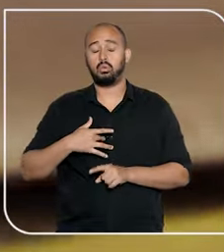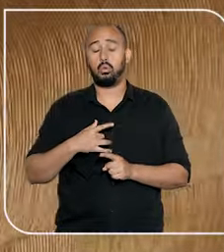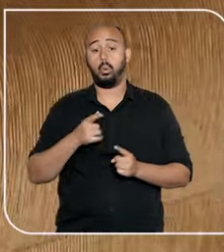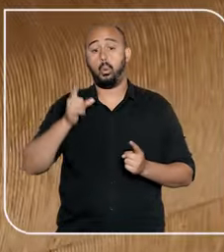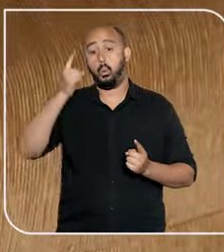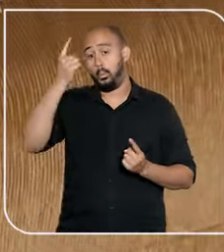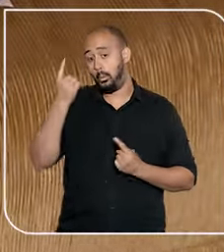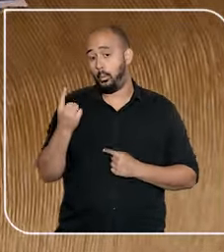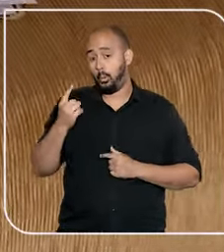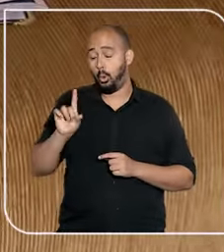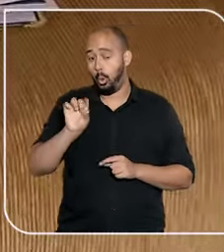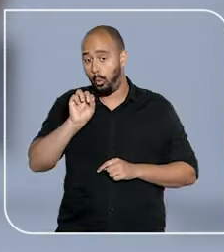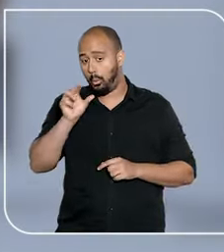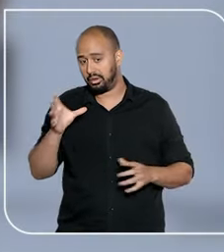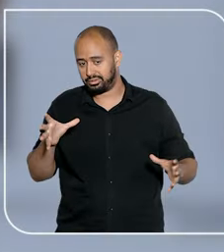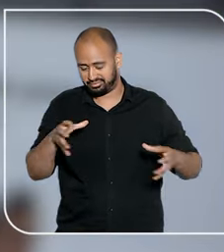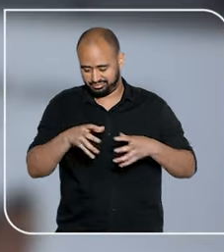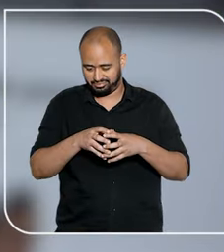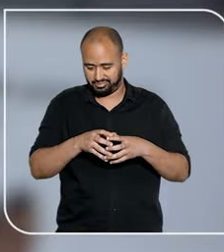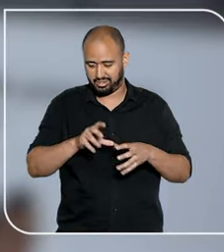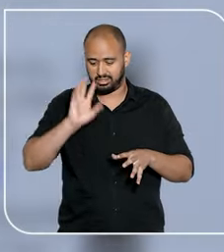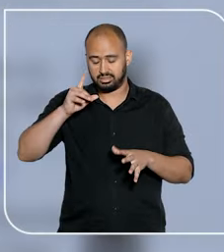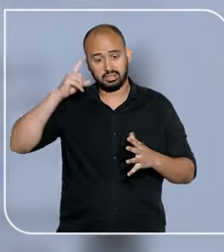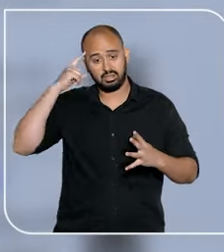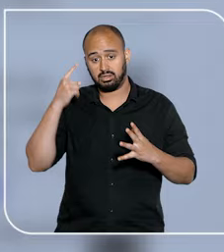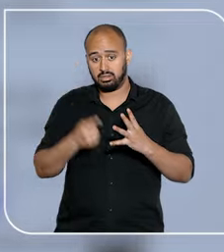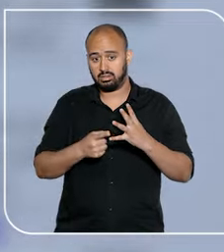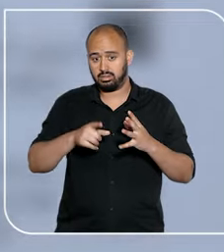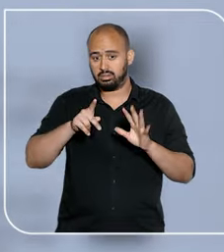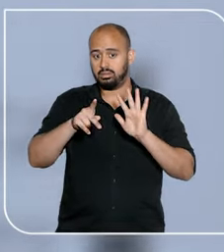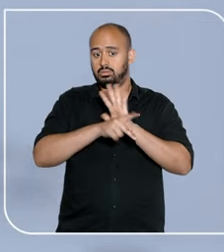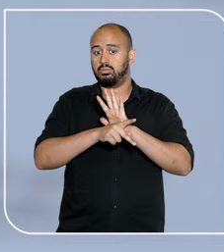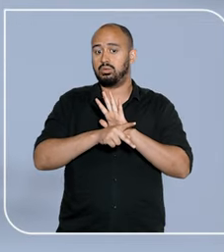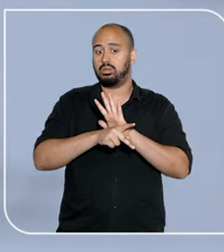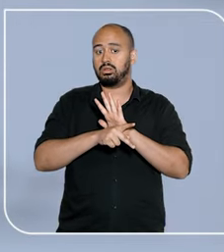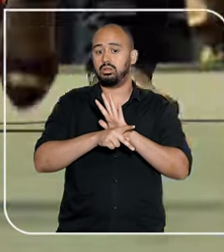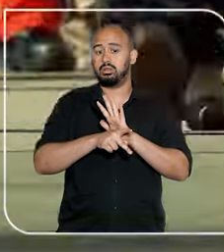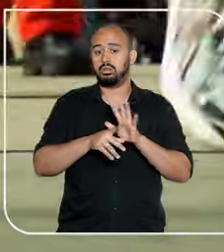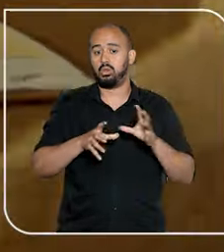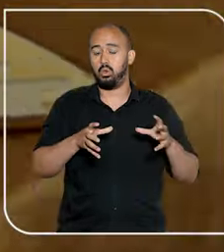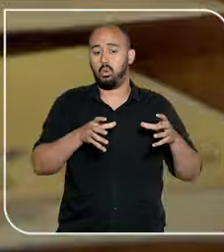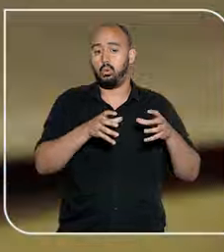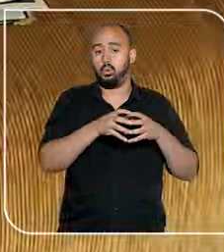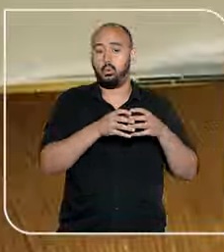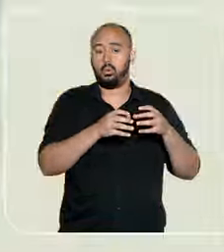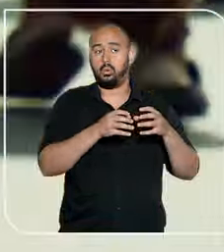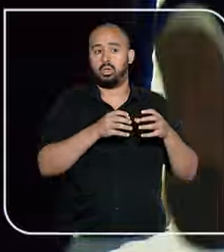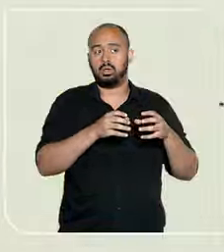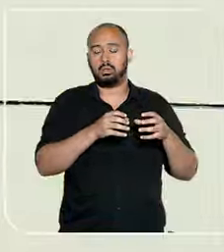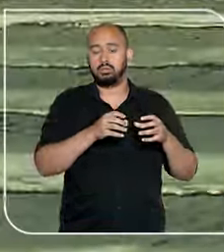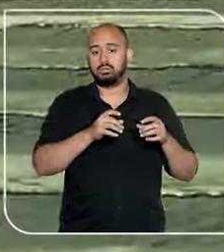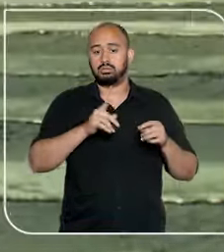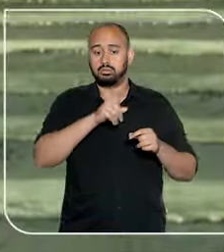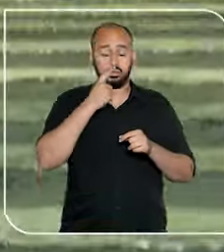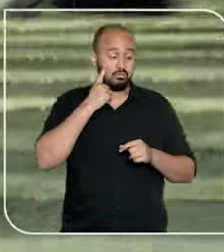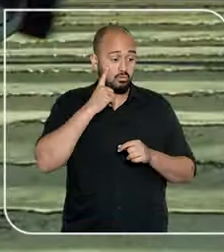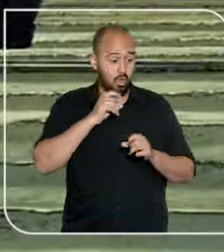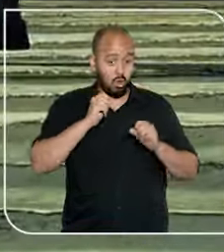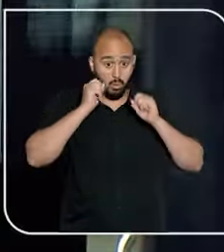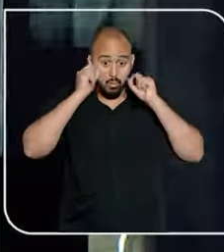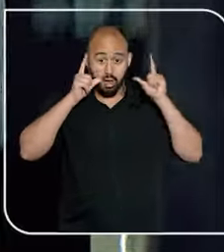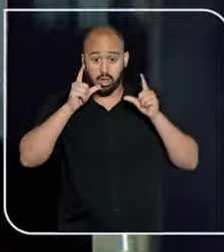individuais ou coletivos após decisões unilaterais das operadoras acenderam um sinal de alerta aos